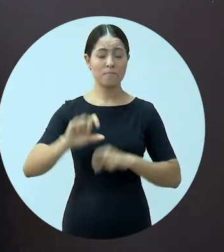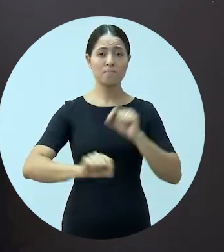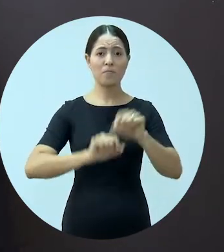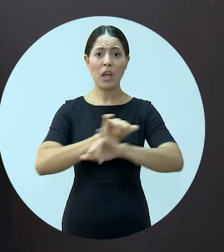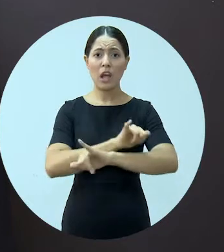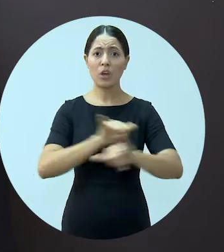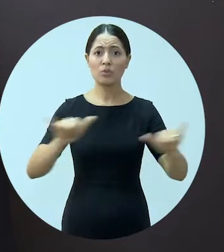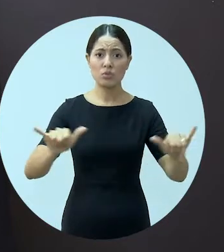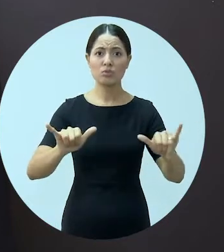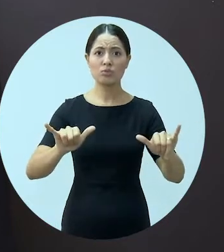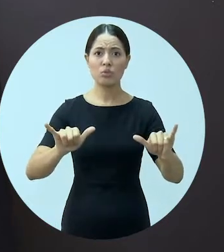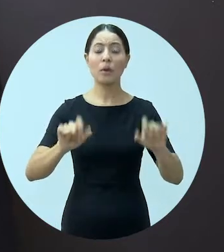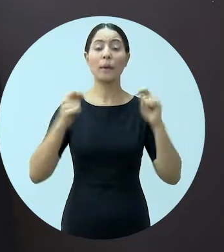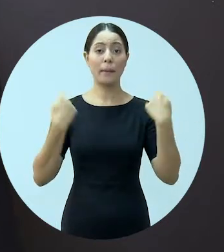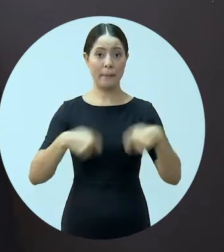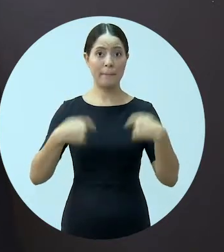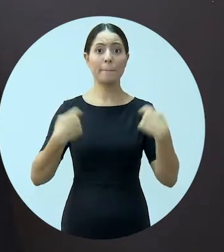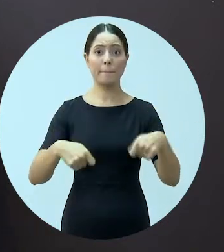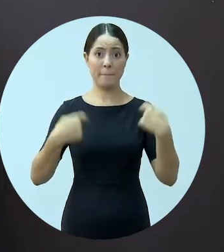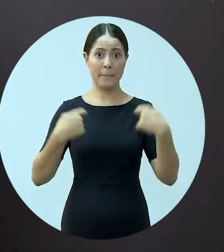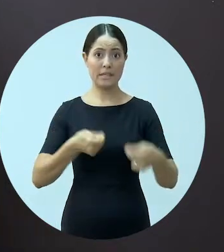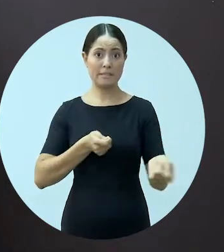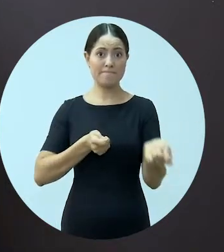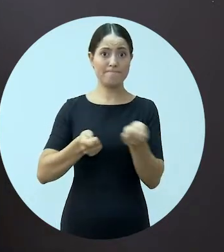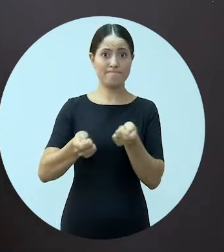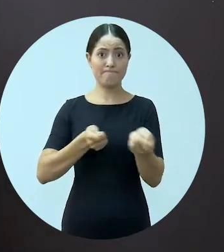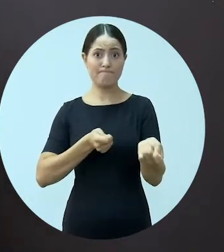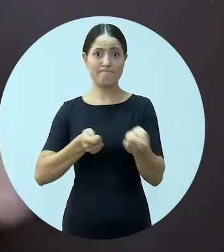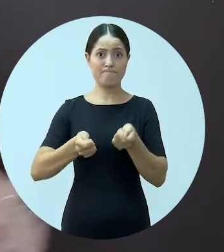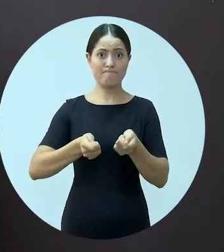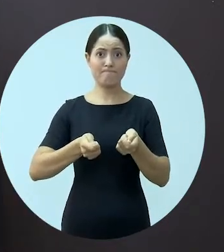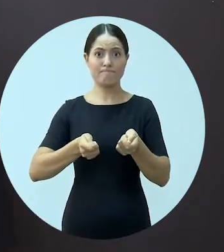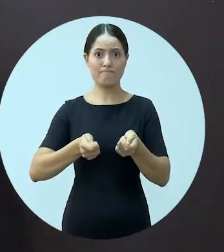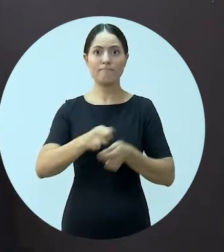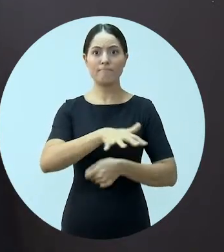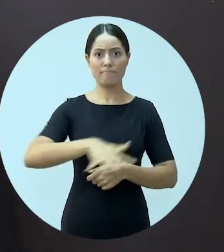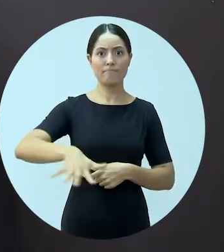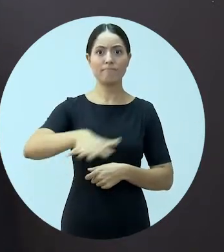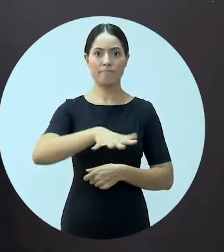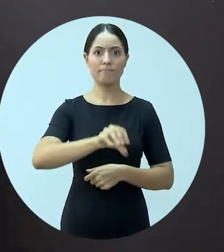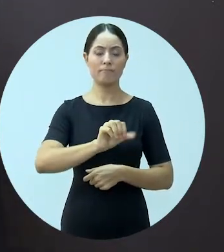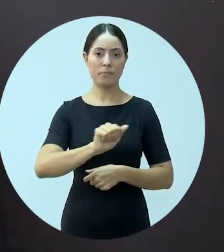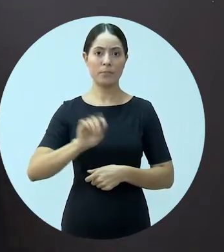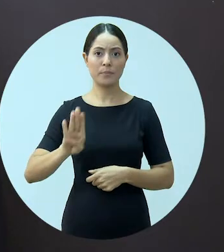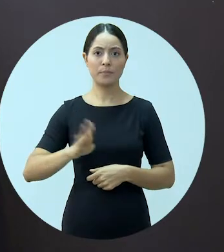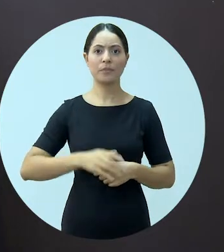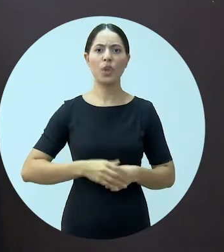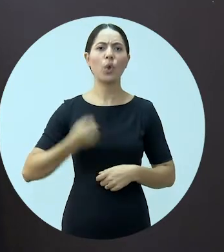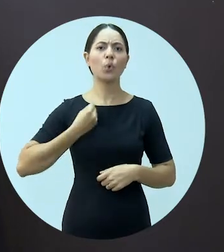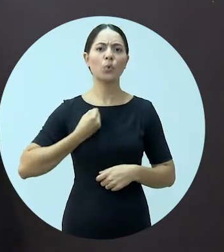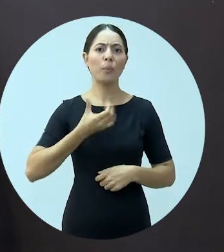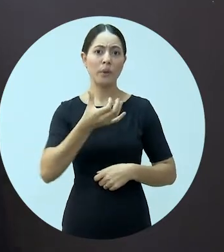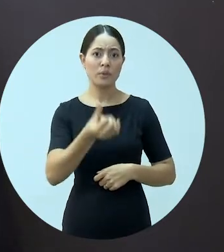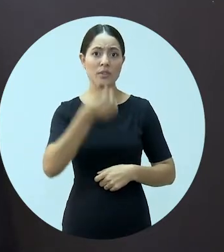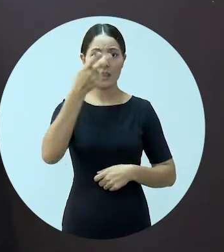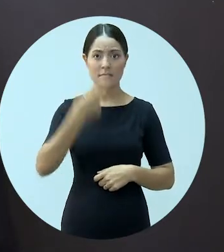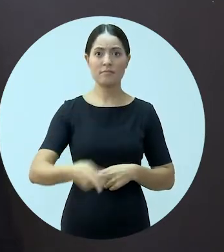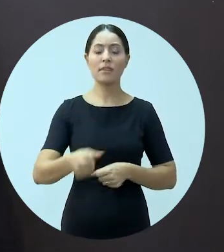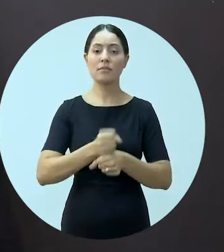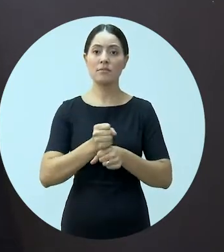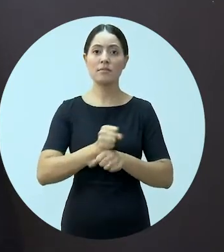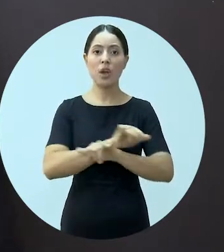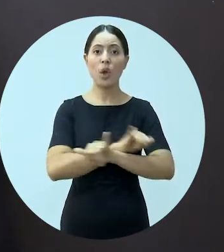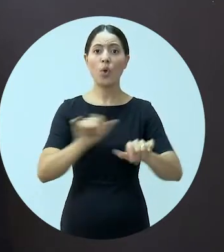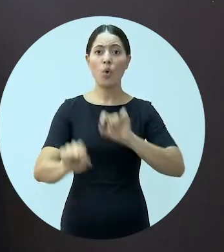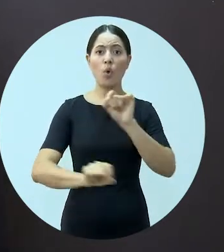resolução que amplia as medidas necessárias à contenção dele na instituição. A resolução de número 6 deste ano